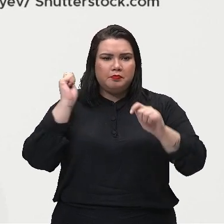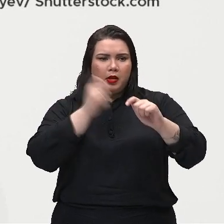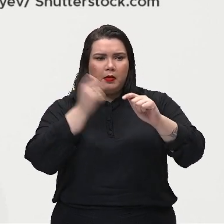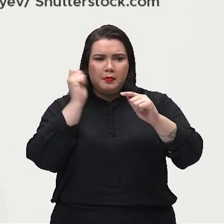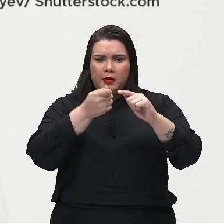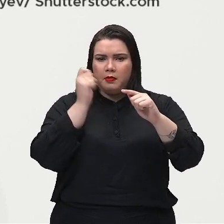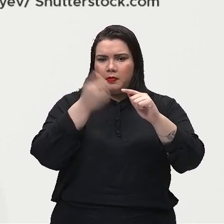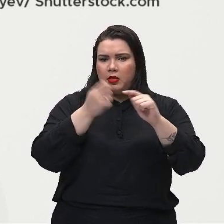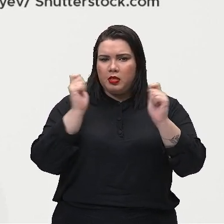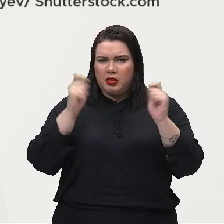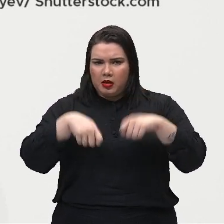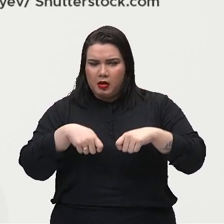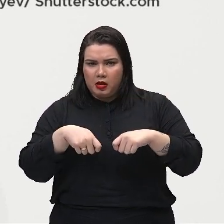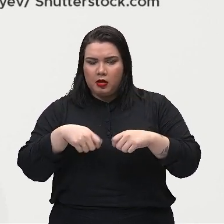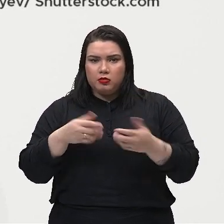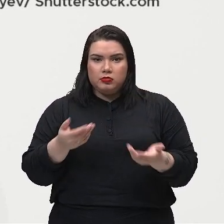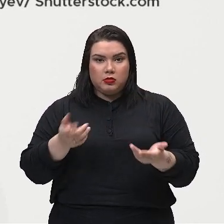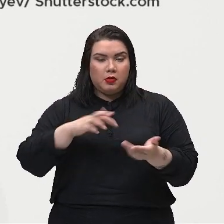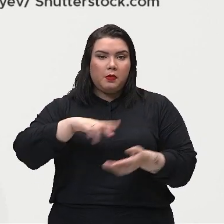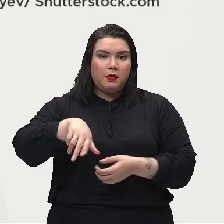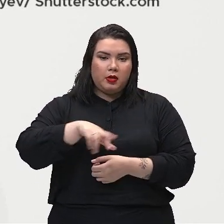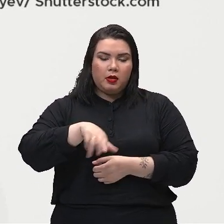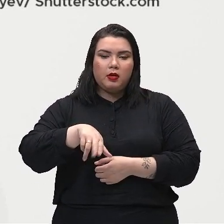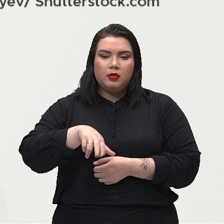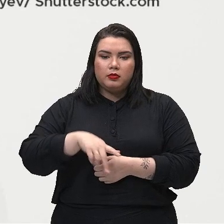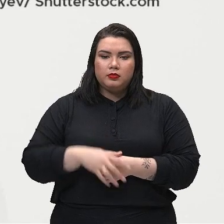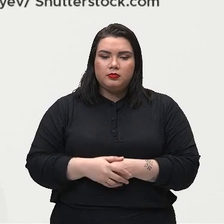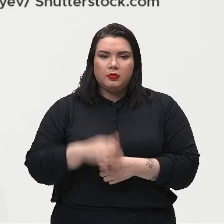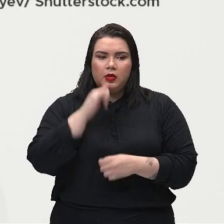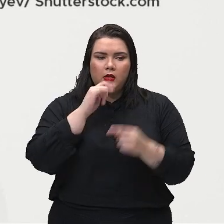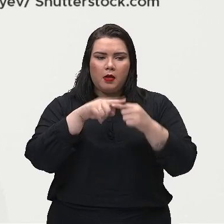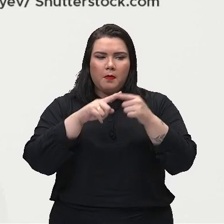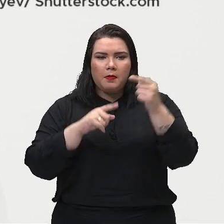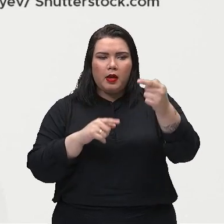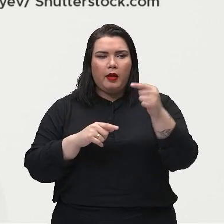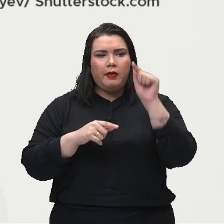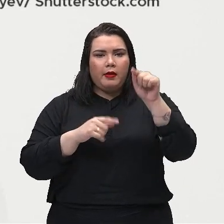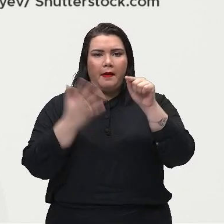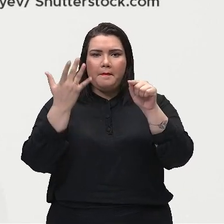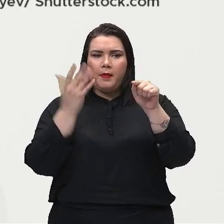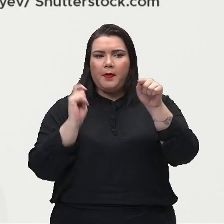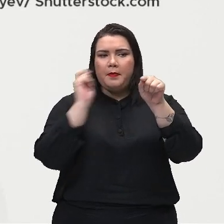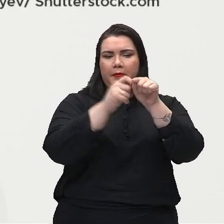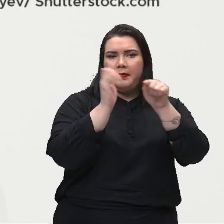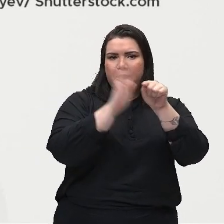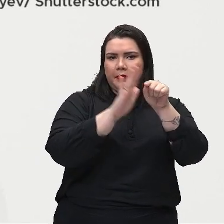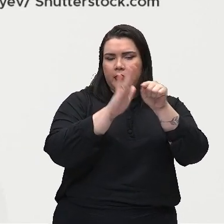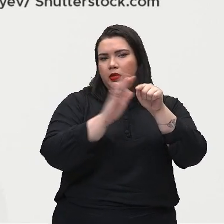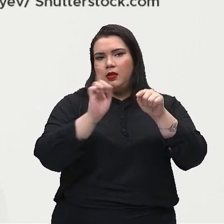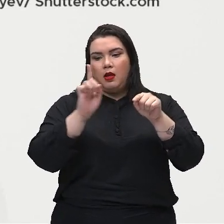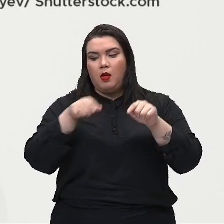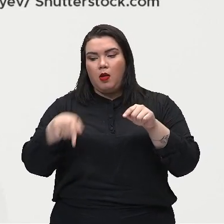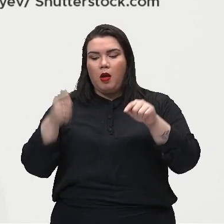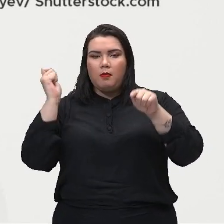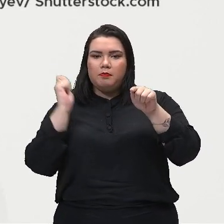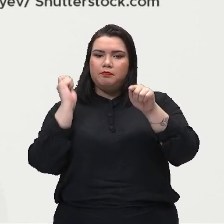atividades aí no dia a dia? Não, né? Então, o martelo vai ajudar a fixar esse